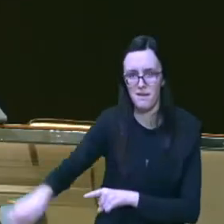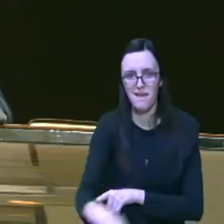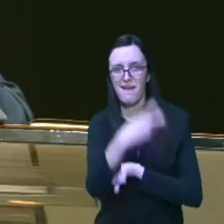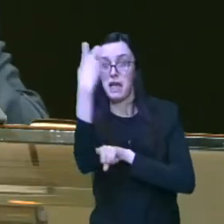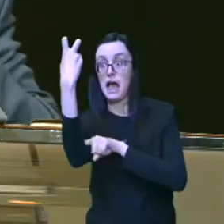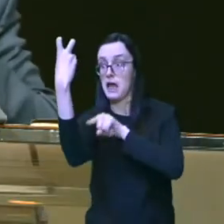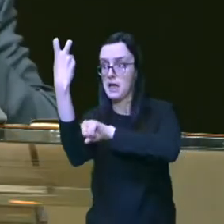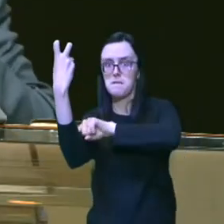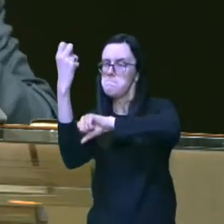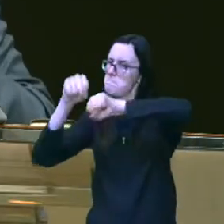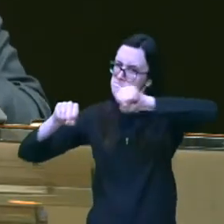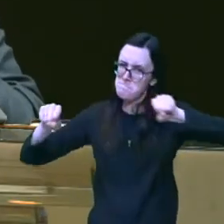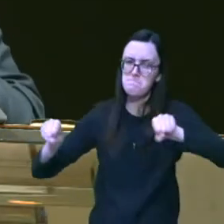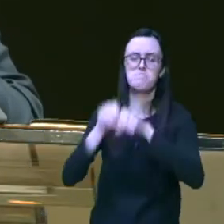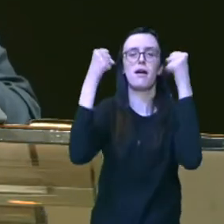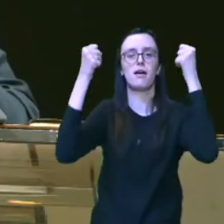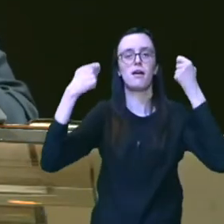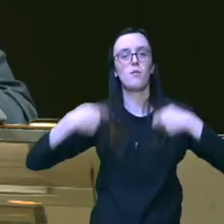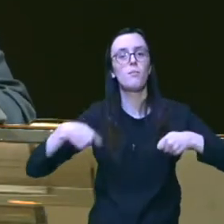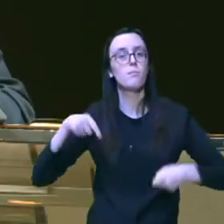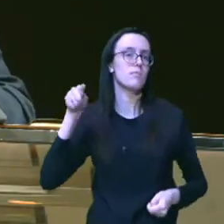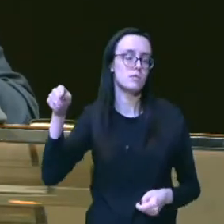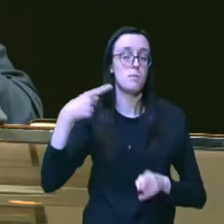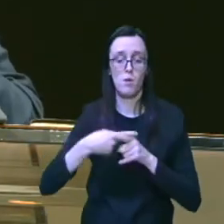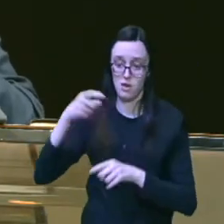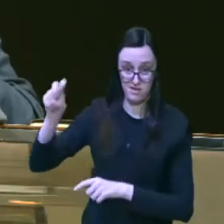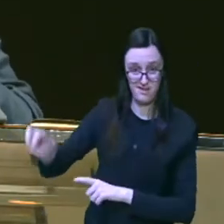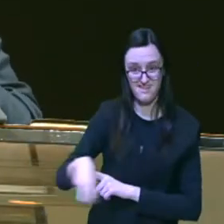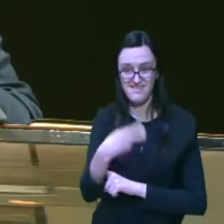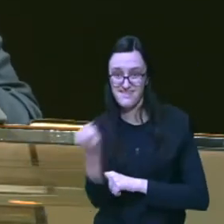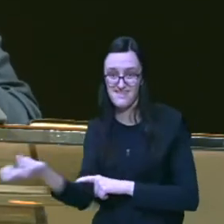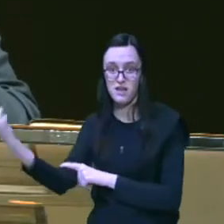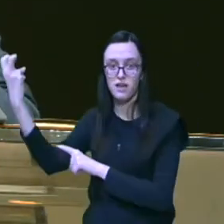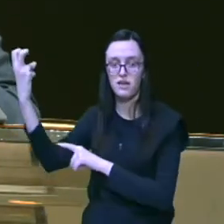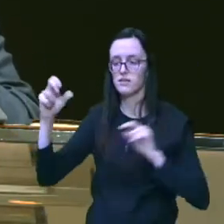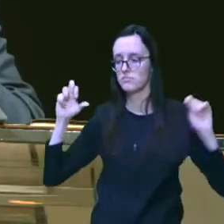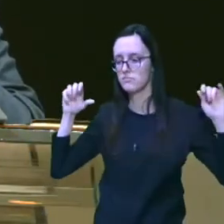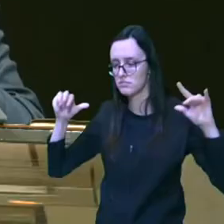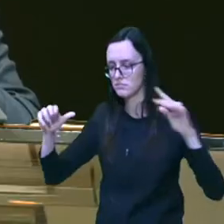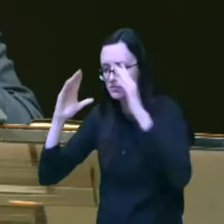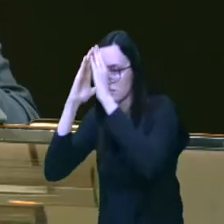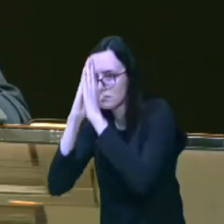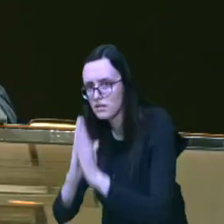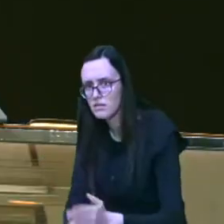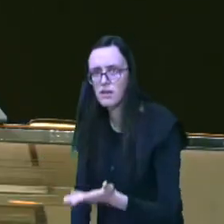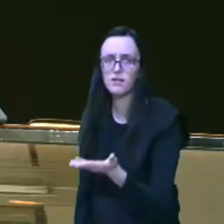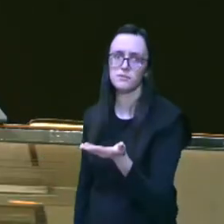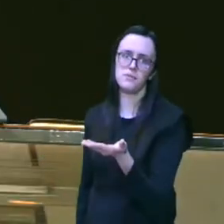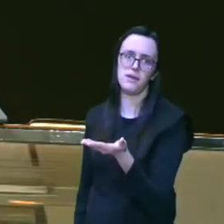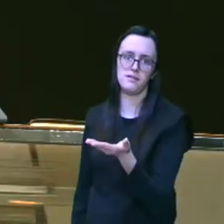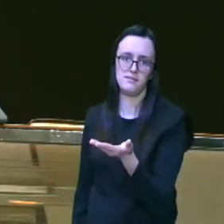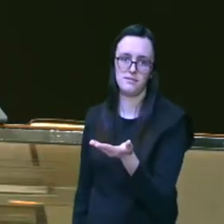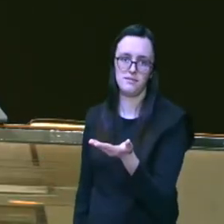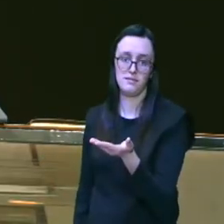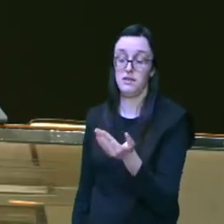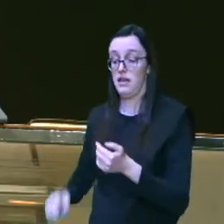que passou a ser adorada passou a ser